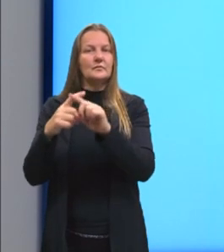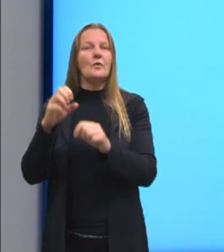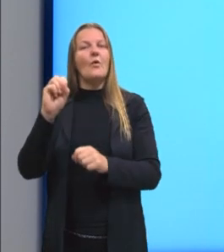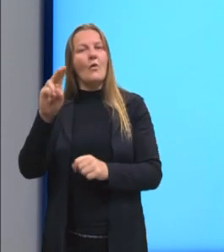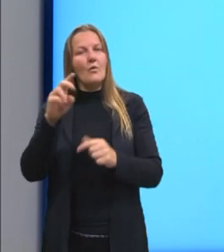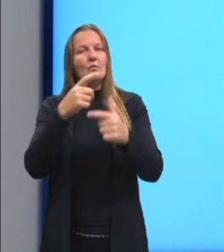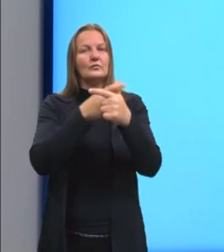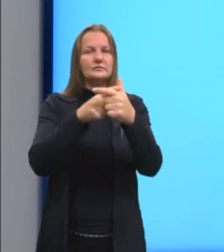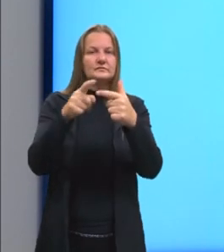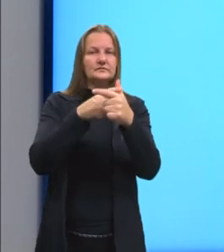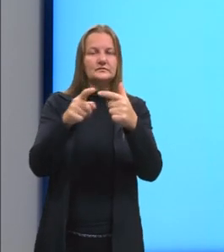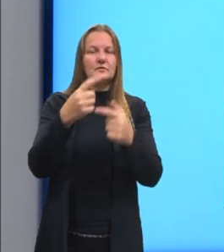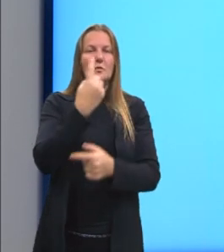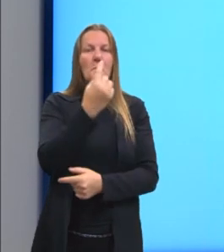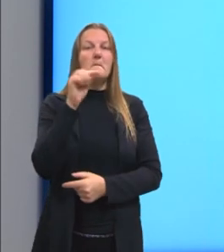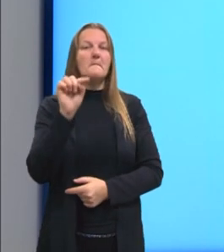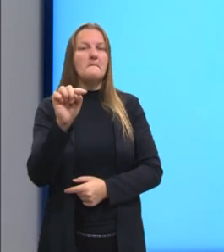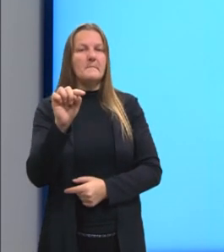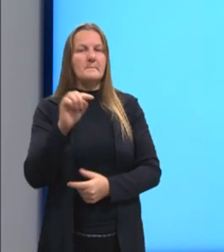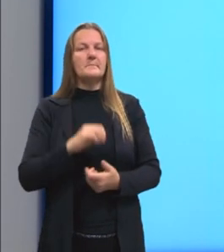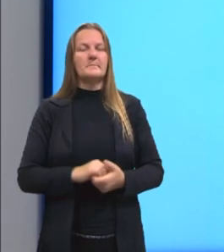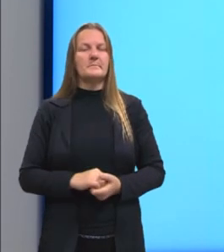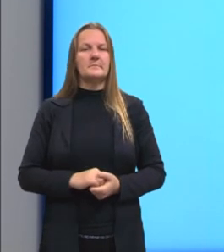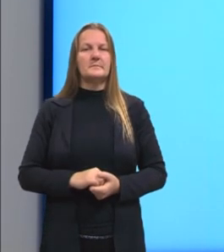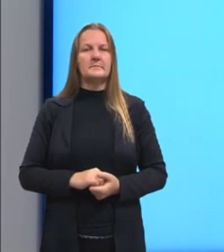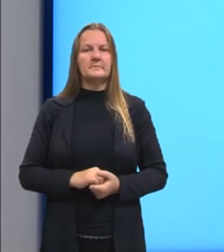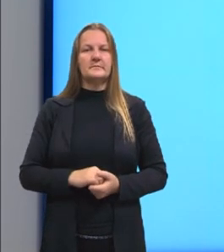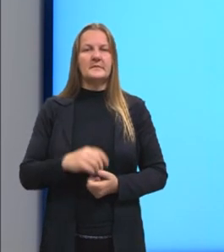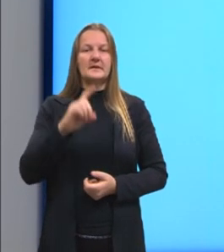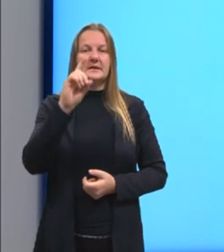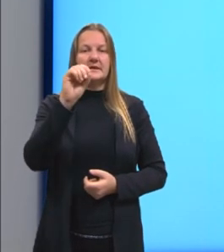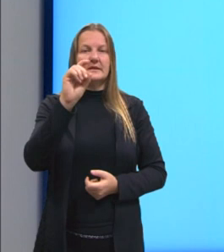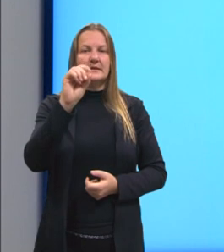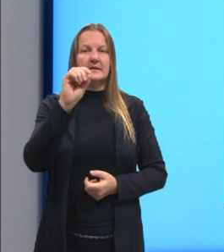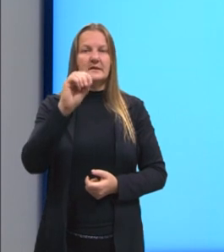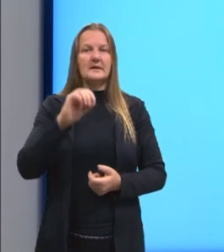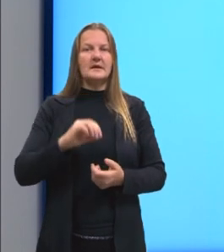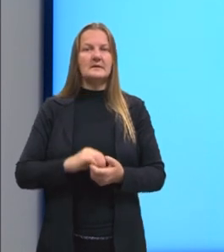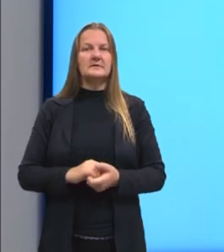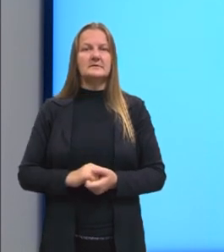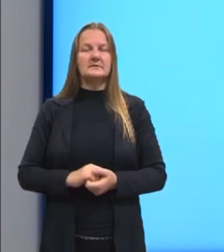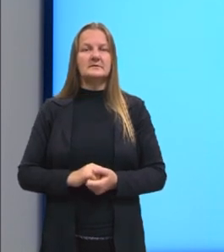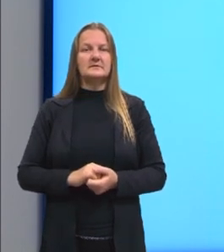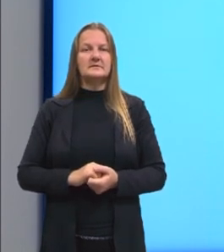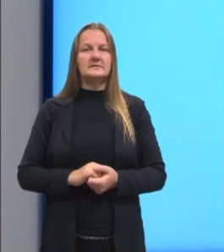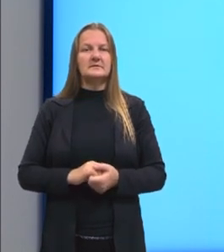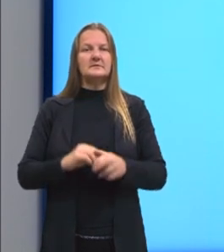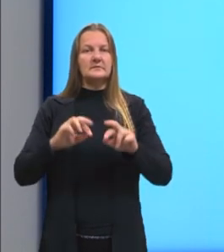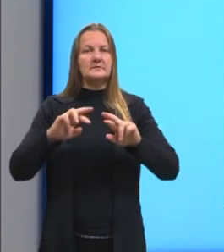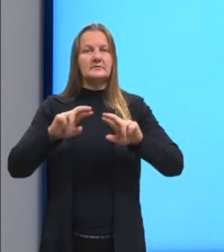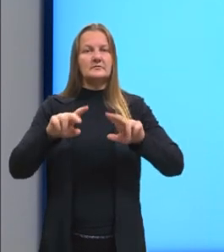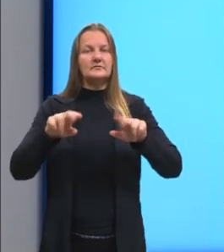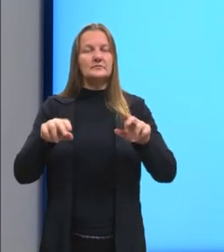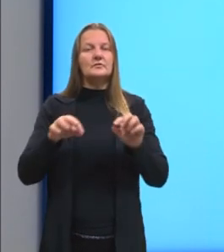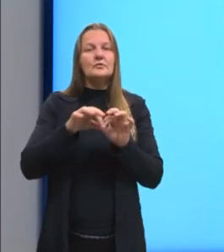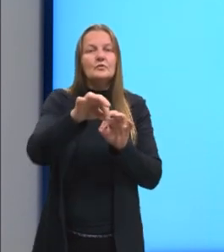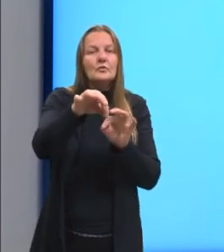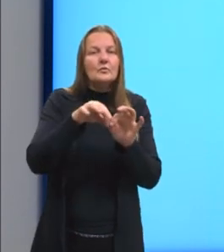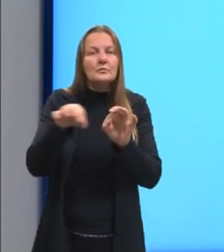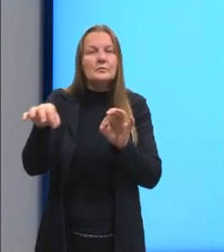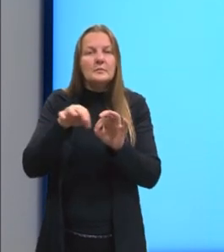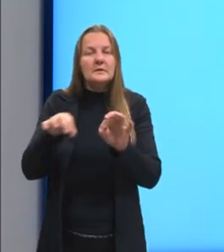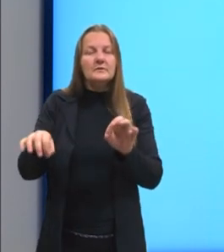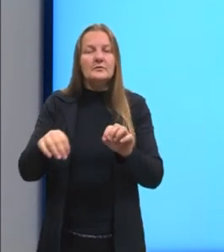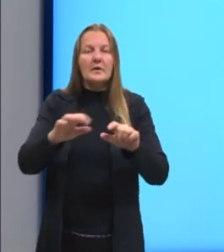ou a divisão, por mil, que seria a medida de 10 ao quadrado. Essas unidades, então, nós medimos comprimento,